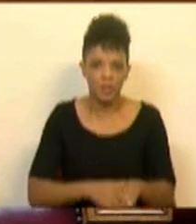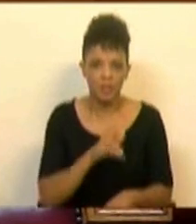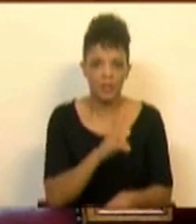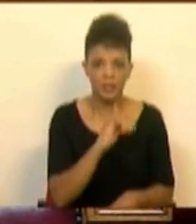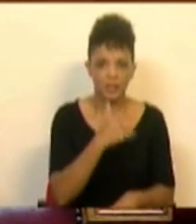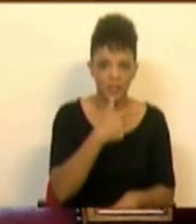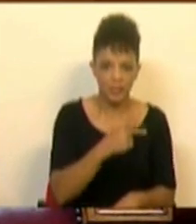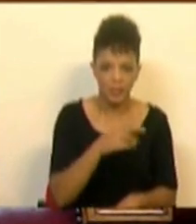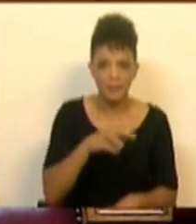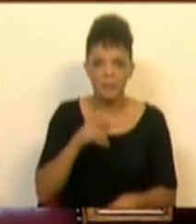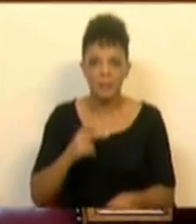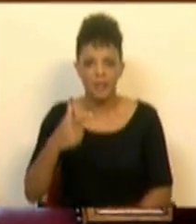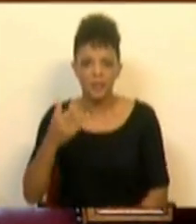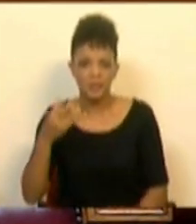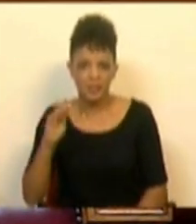Rita Matias,